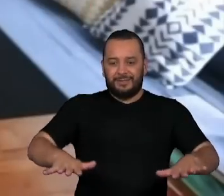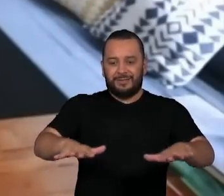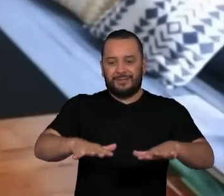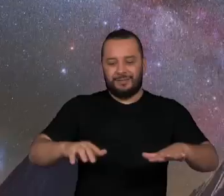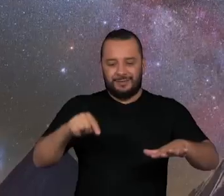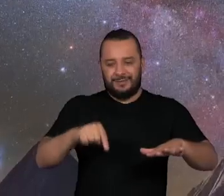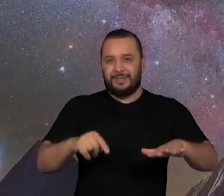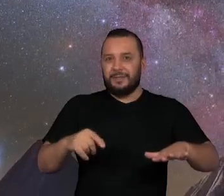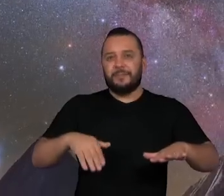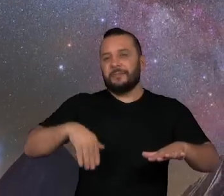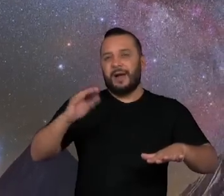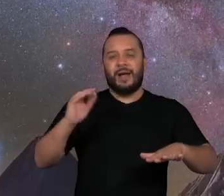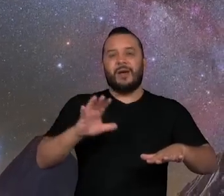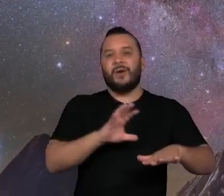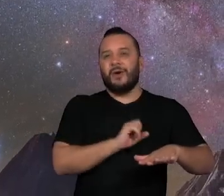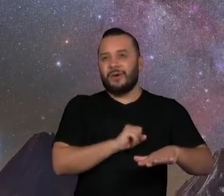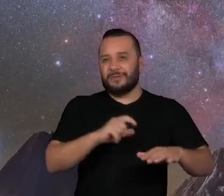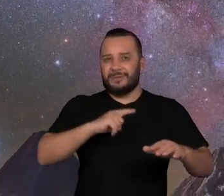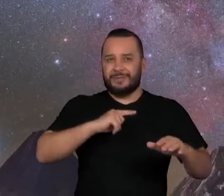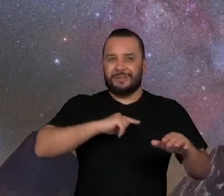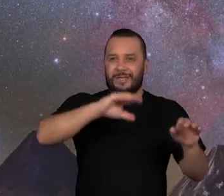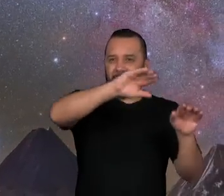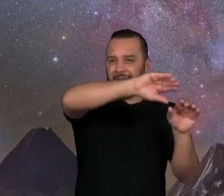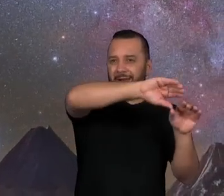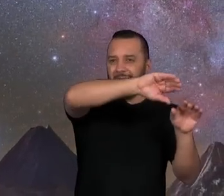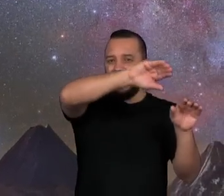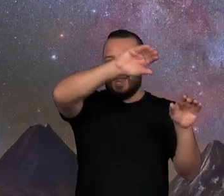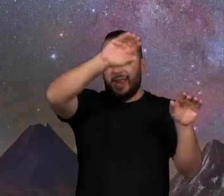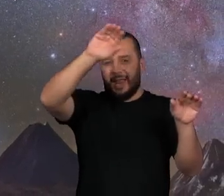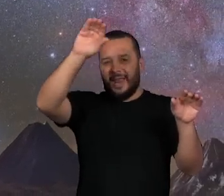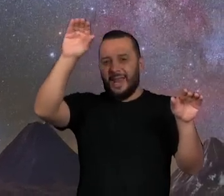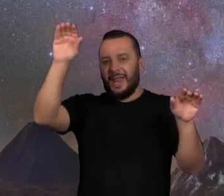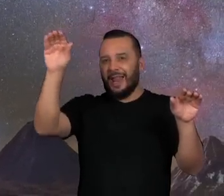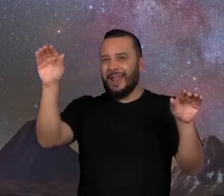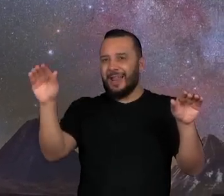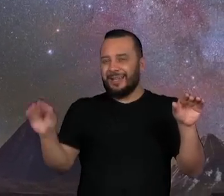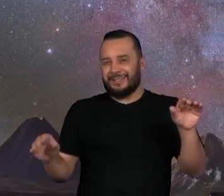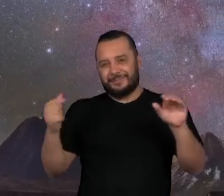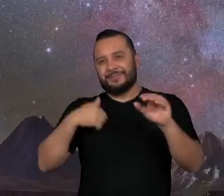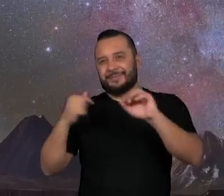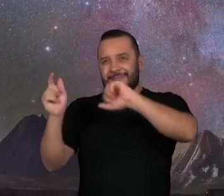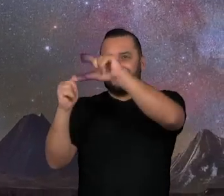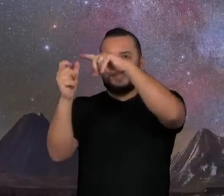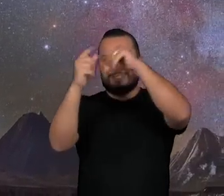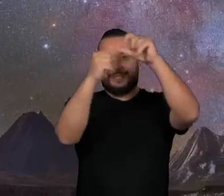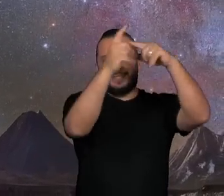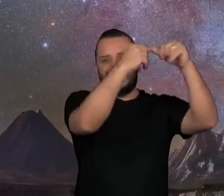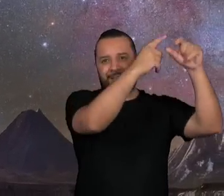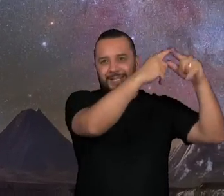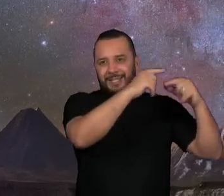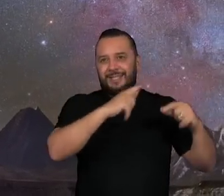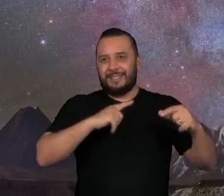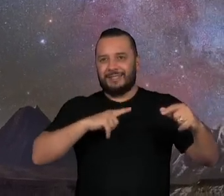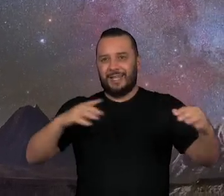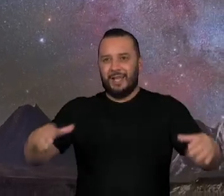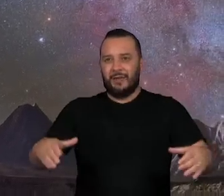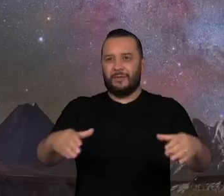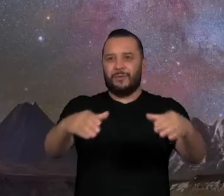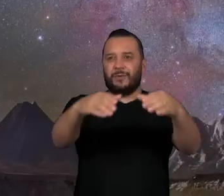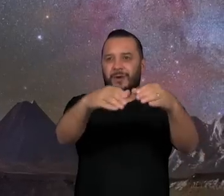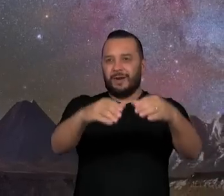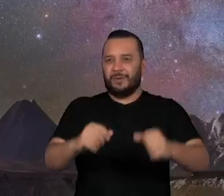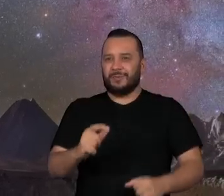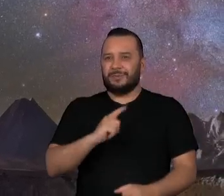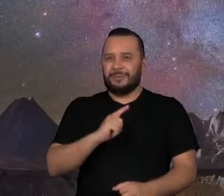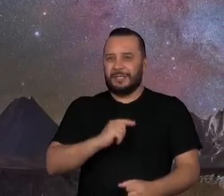mais gosto. Do arco completo da Via Láctea, com a cratera de um vulcão inativo na frente. Então, tem